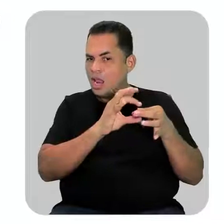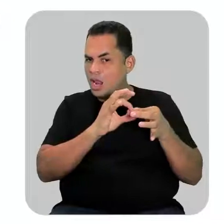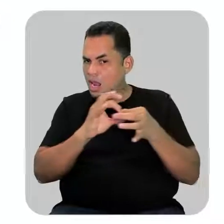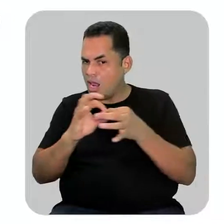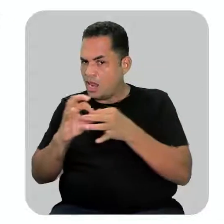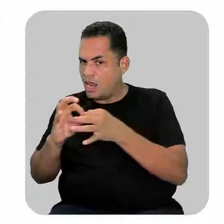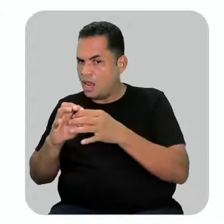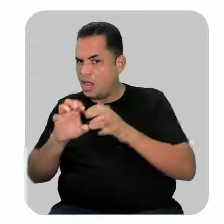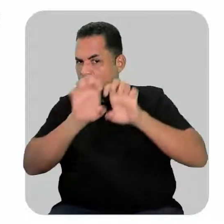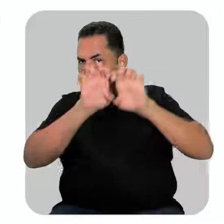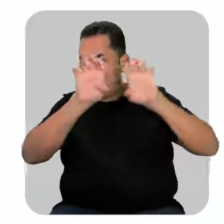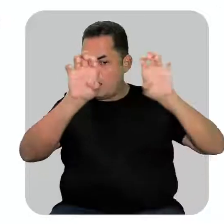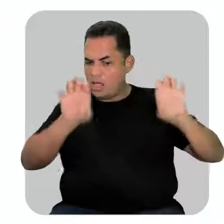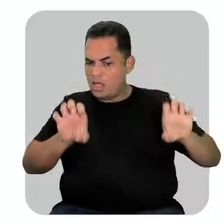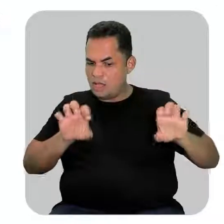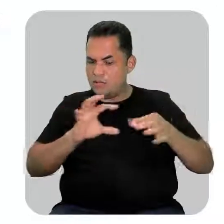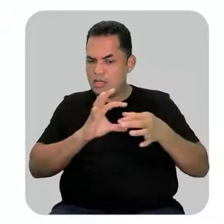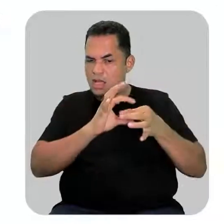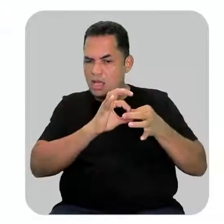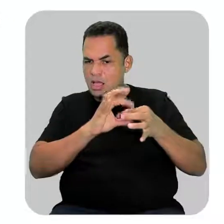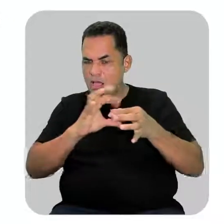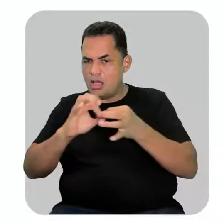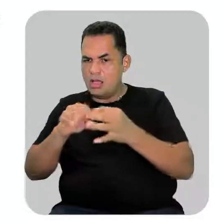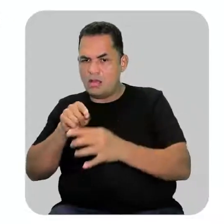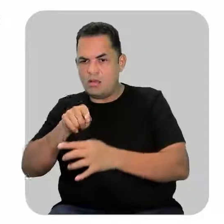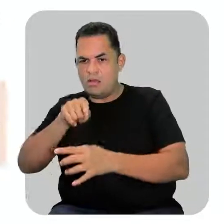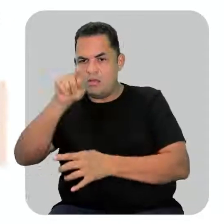estrutura as ramificações.